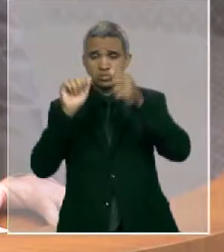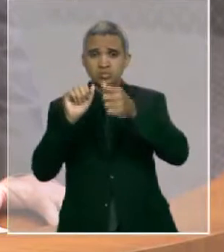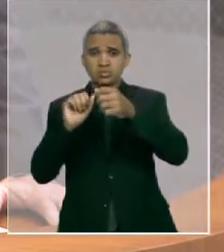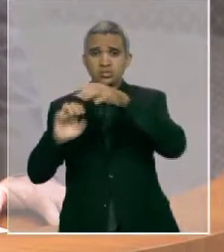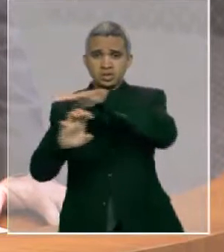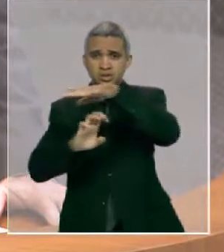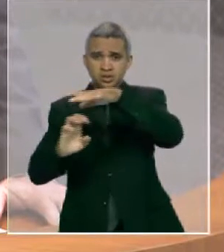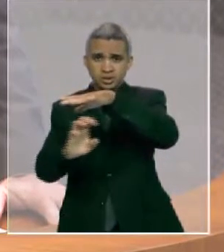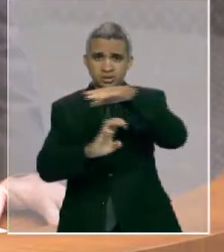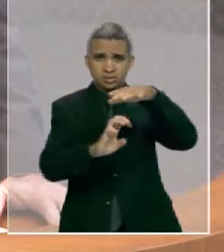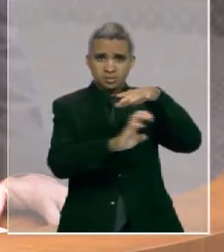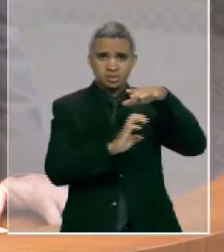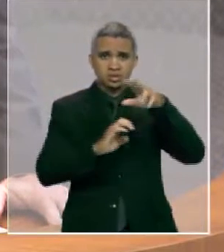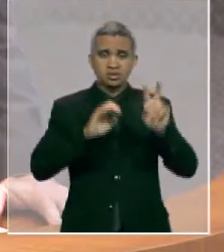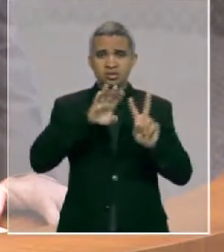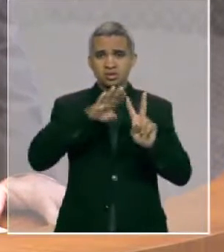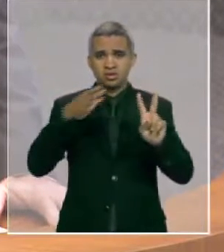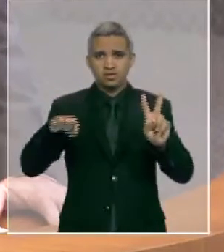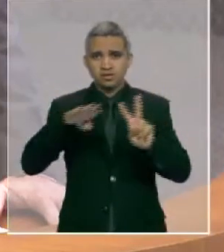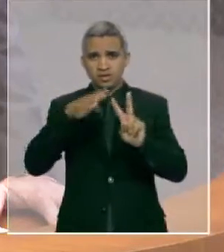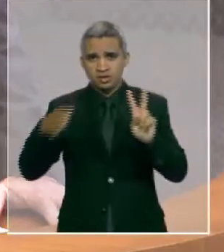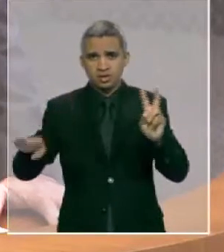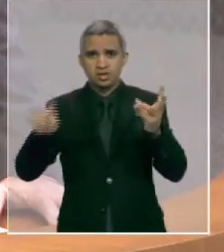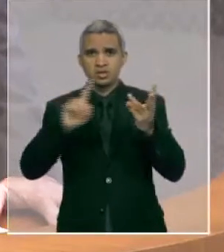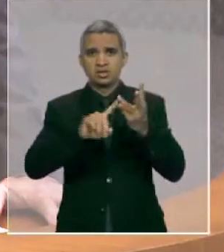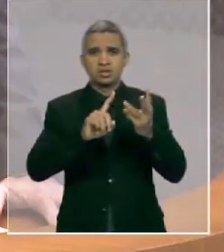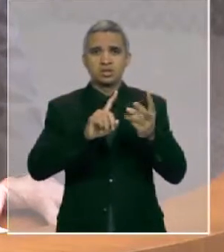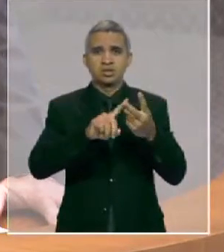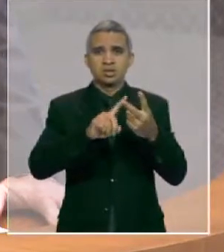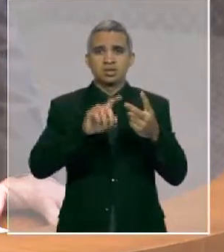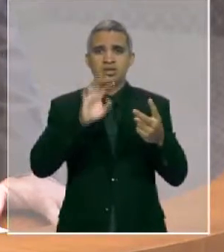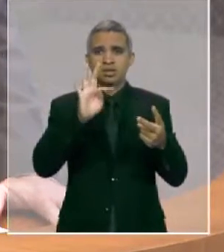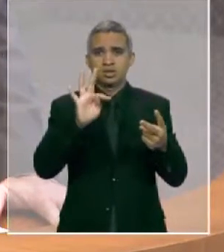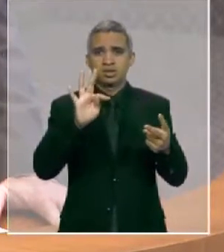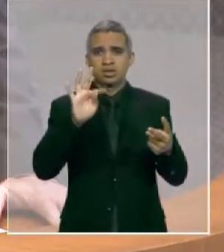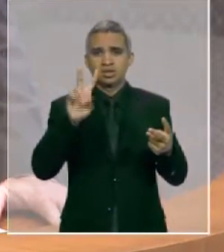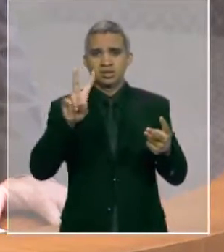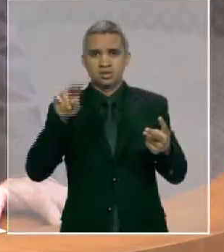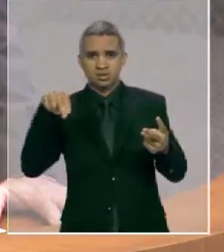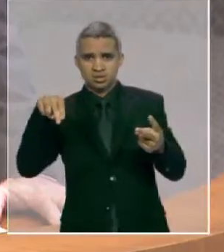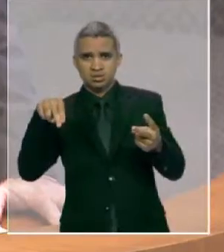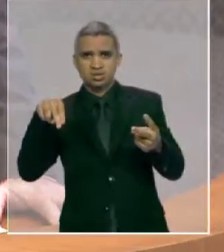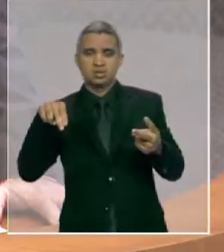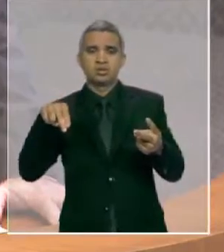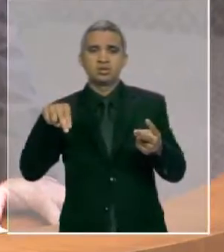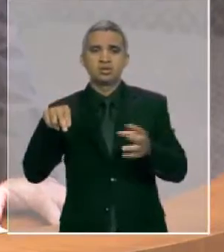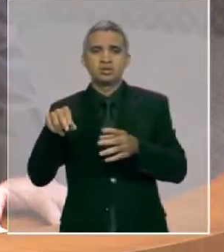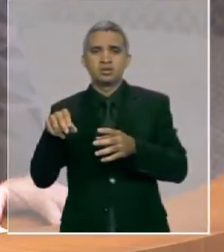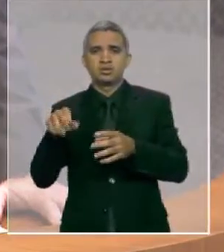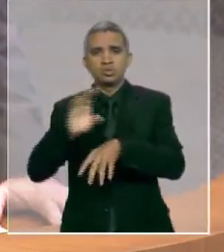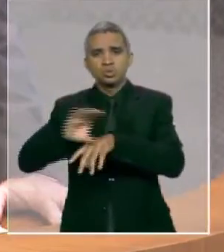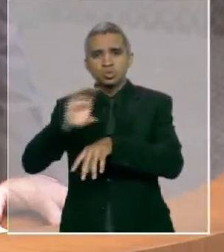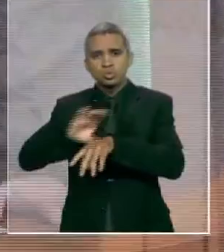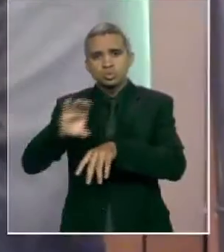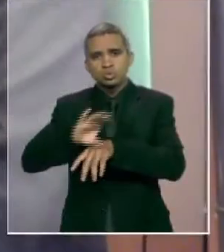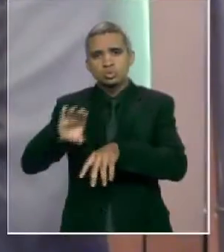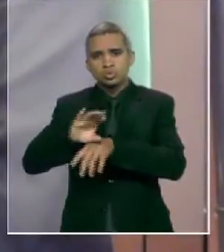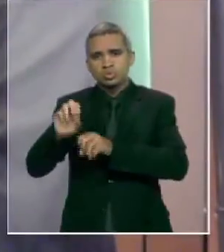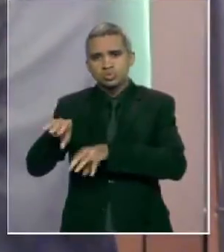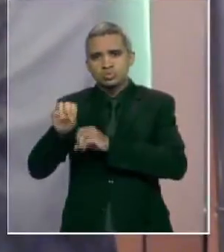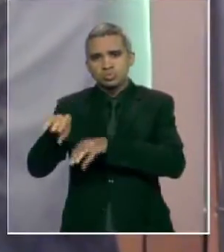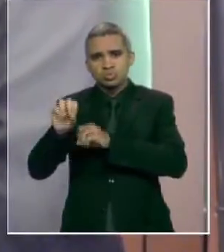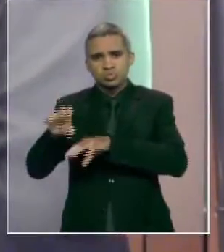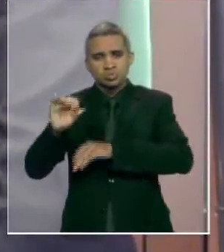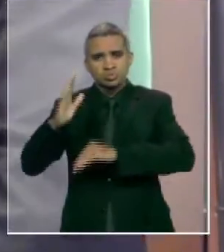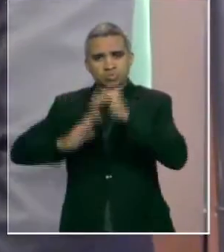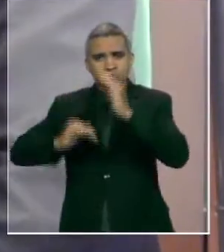estavam lá, como a Vale, a TVN, que separam hoje esses profissionais nas